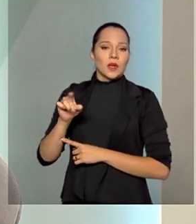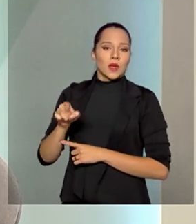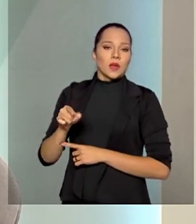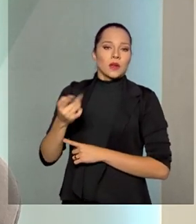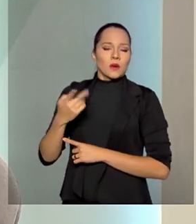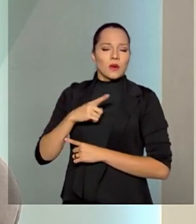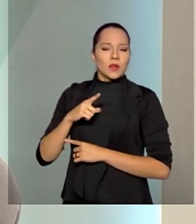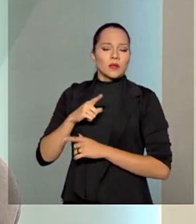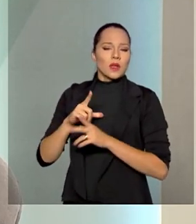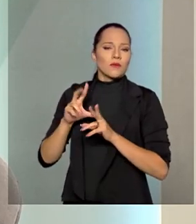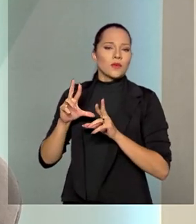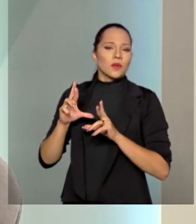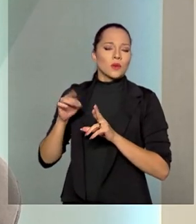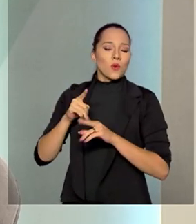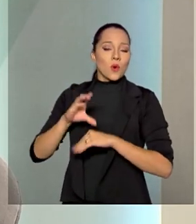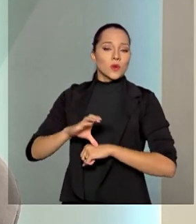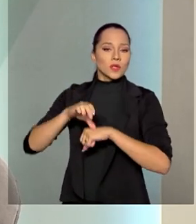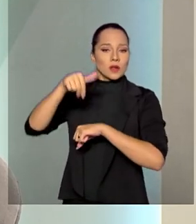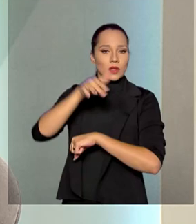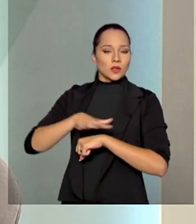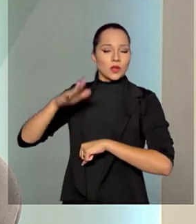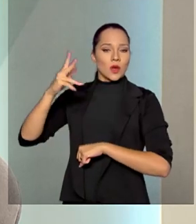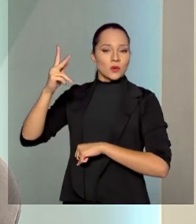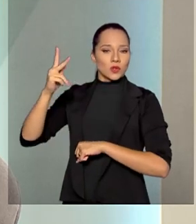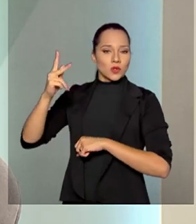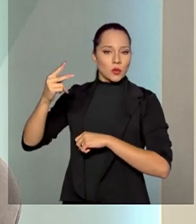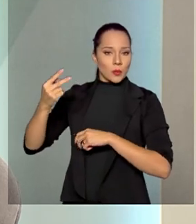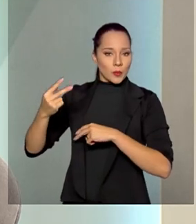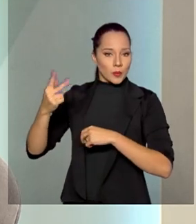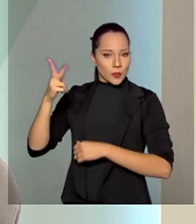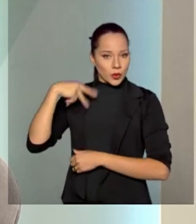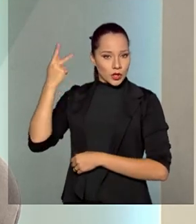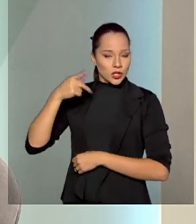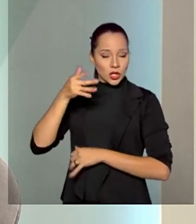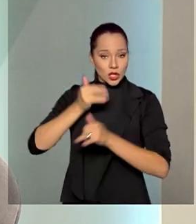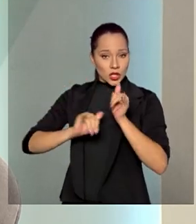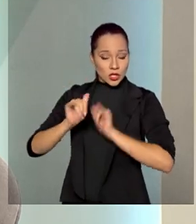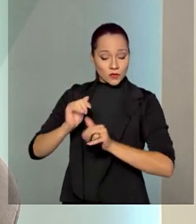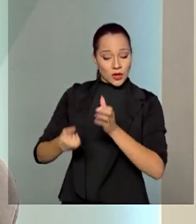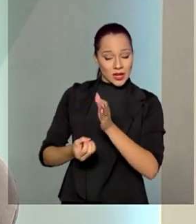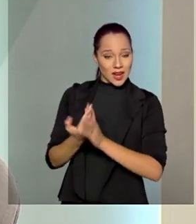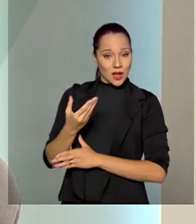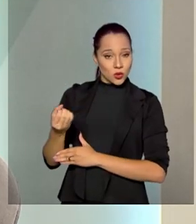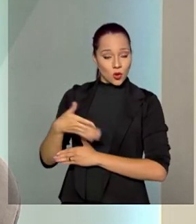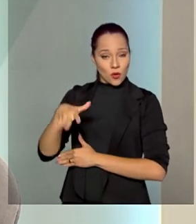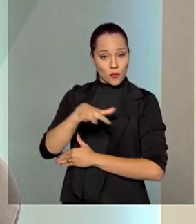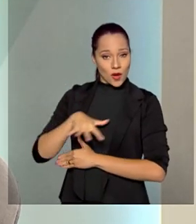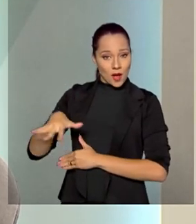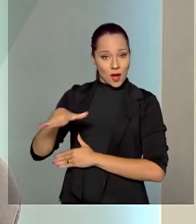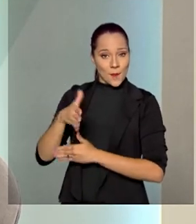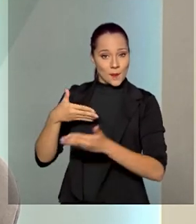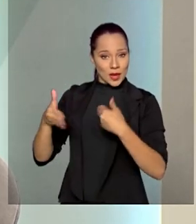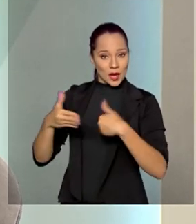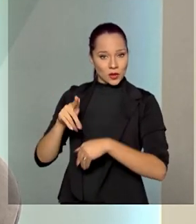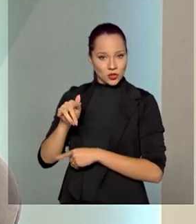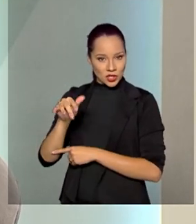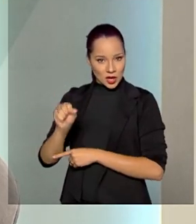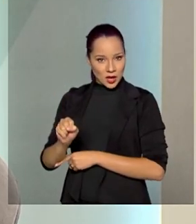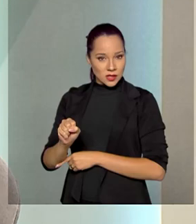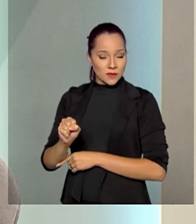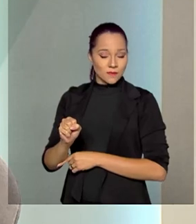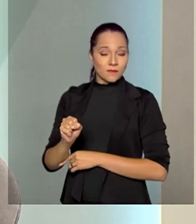meio de uma resolução do Conselho Nacional de Política Energética, foi criado o novo mercado de gás, que veio